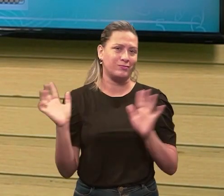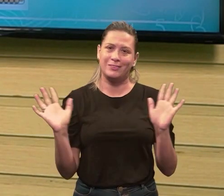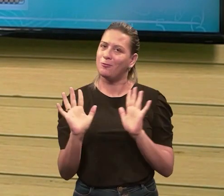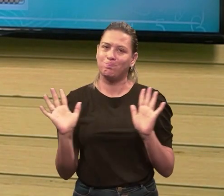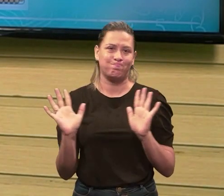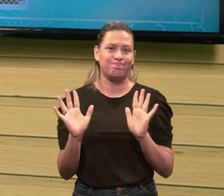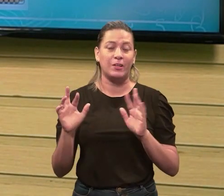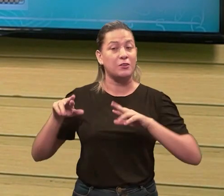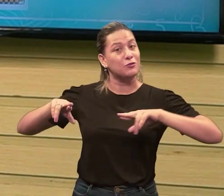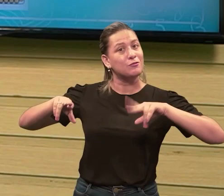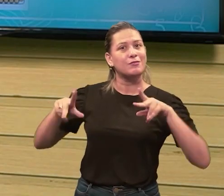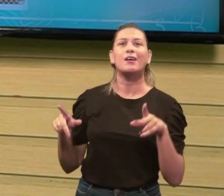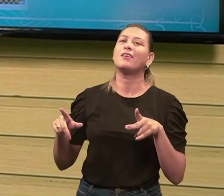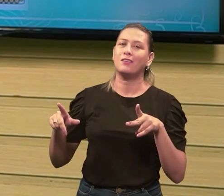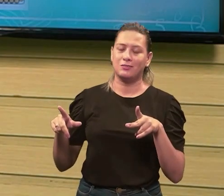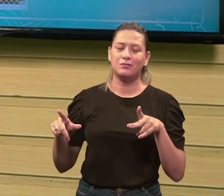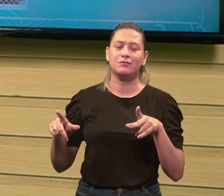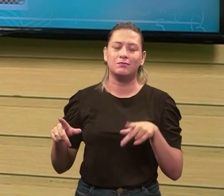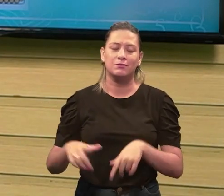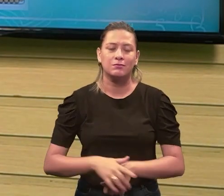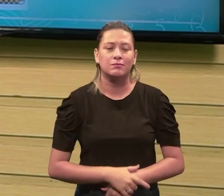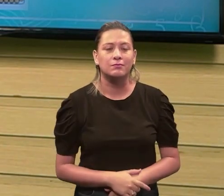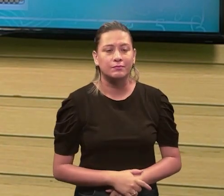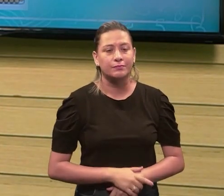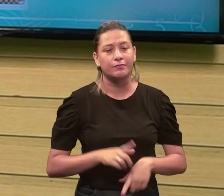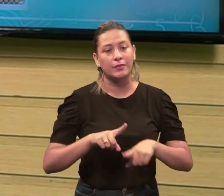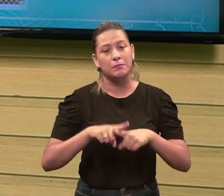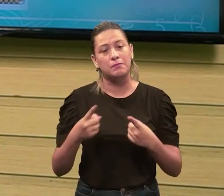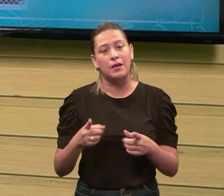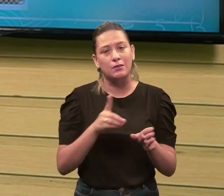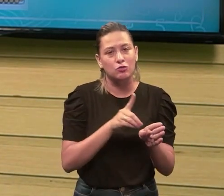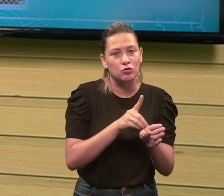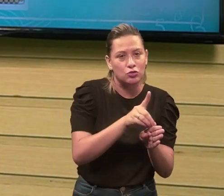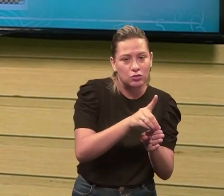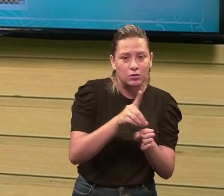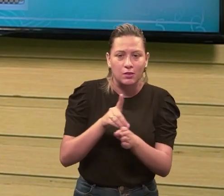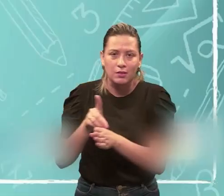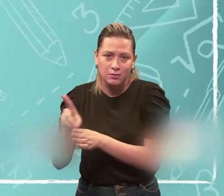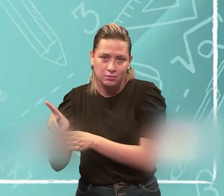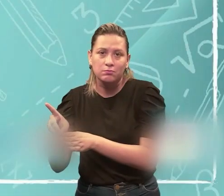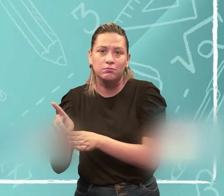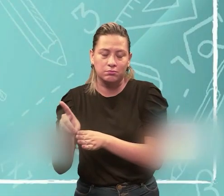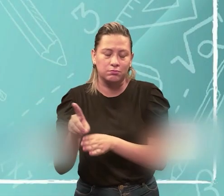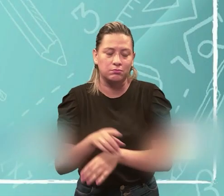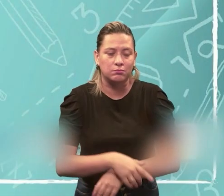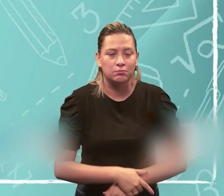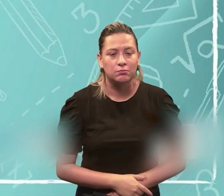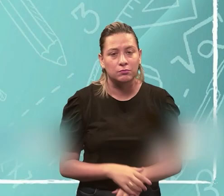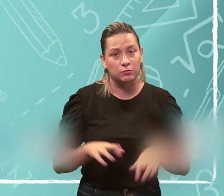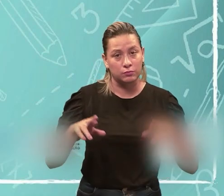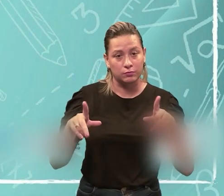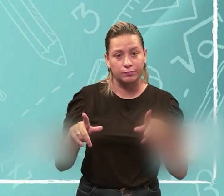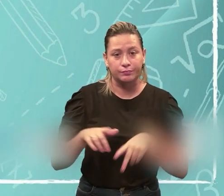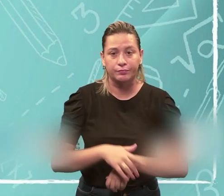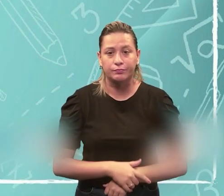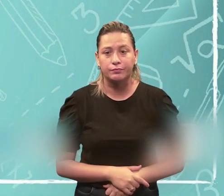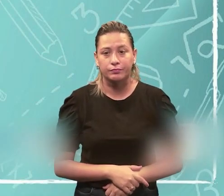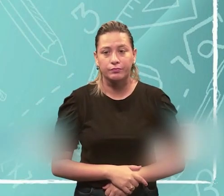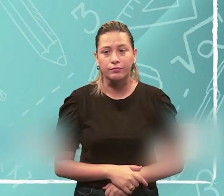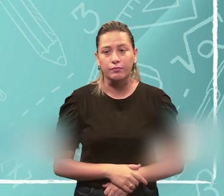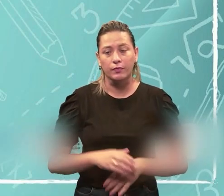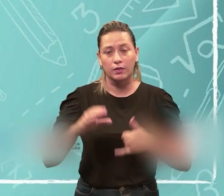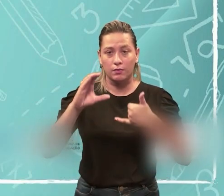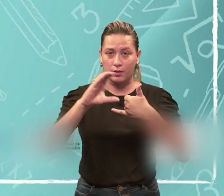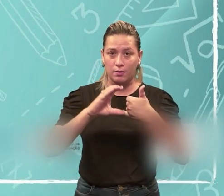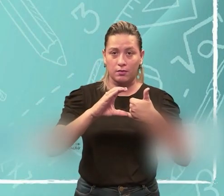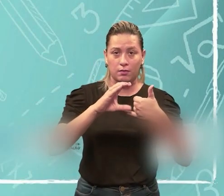como a gente viu na corrente contínua, mas, né, em outras direções, tá? Então, desse modo, a carga é